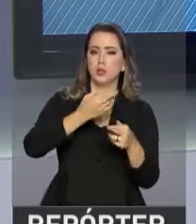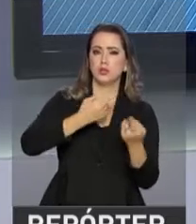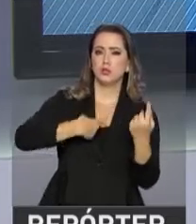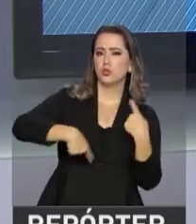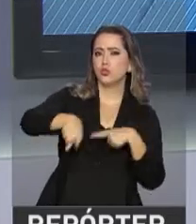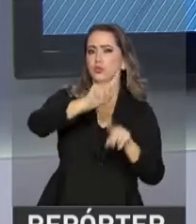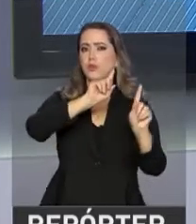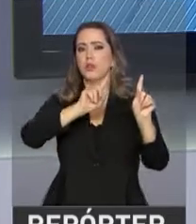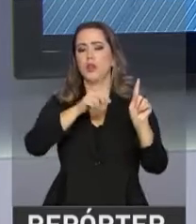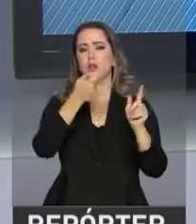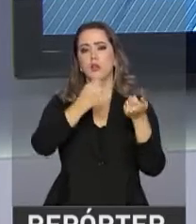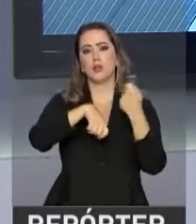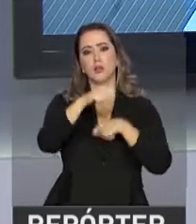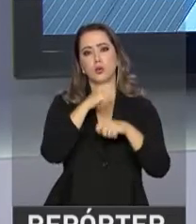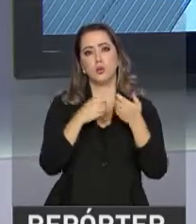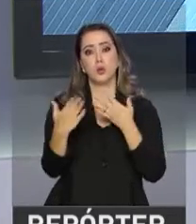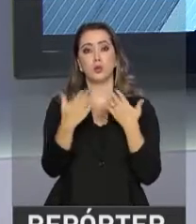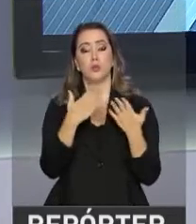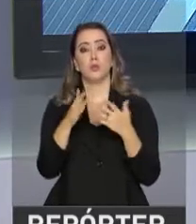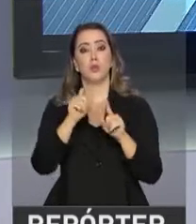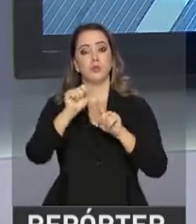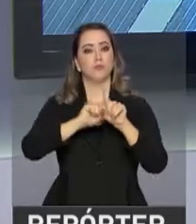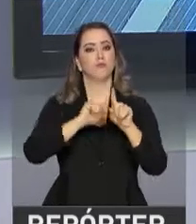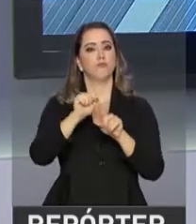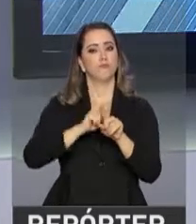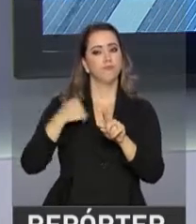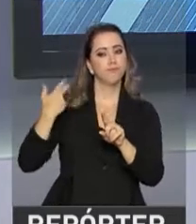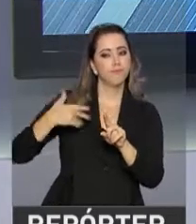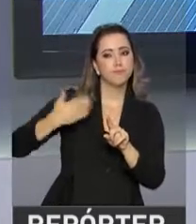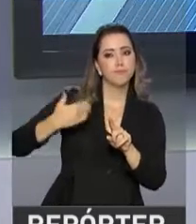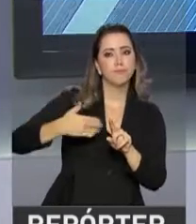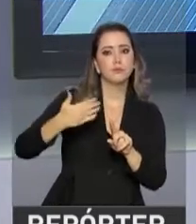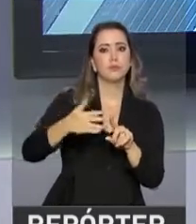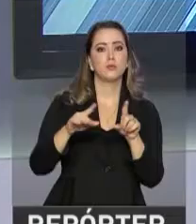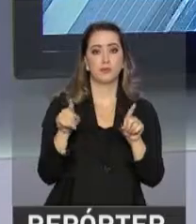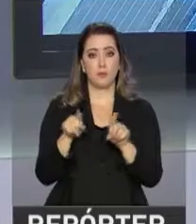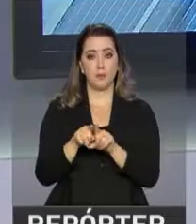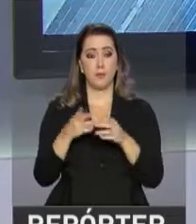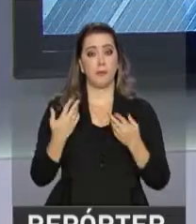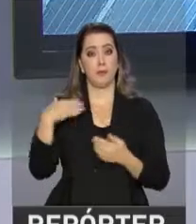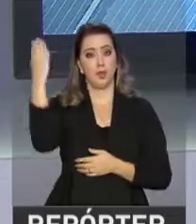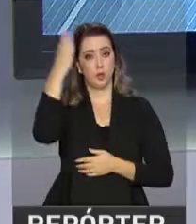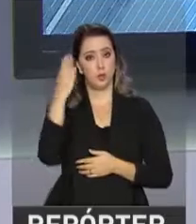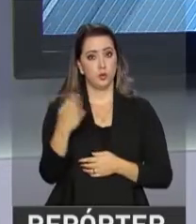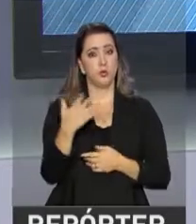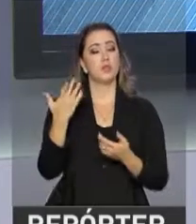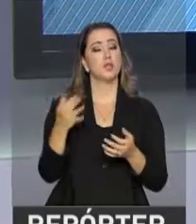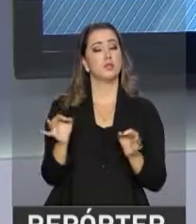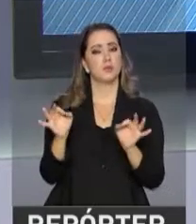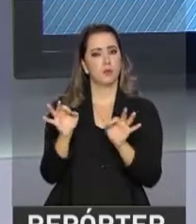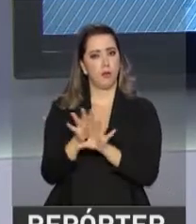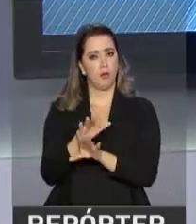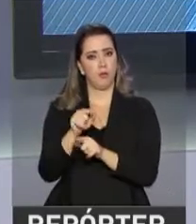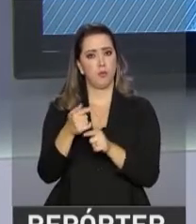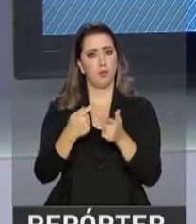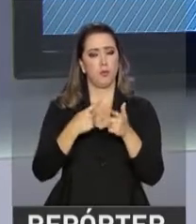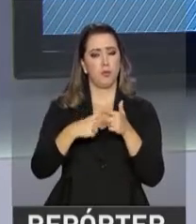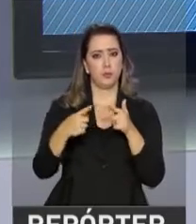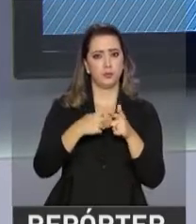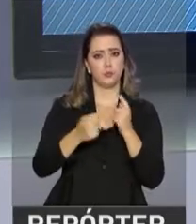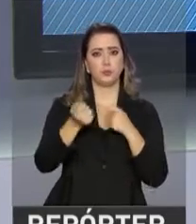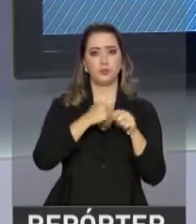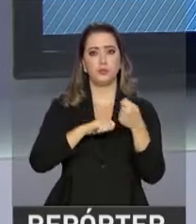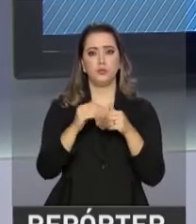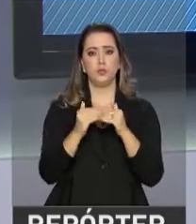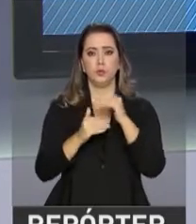atividade econômica, comparando a tendência dos últimos meses. E a perspectiva é de que o Brasil saia da recessão com uma taxa de crescimento